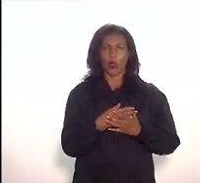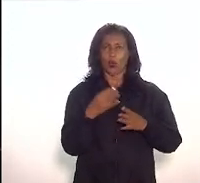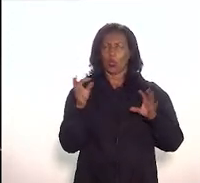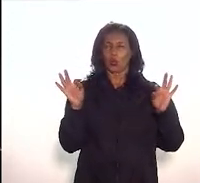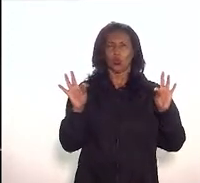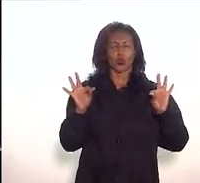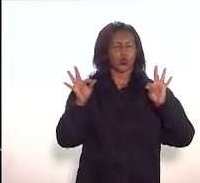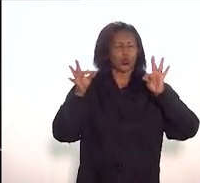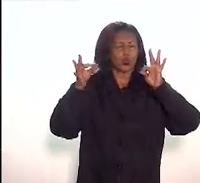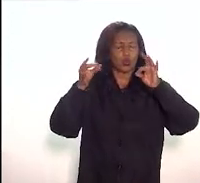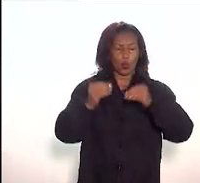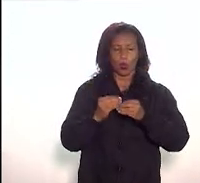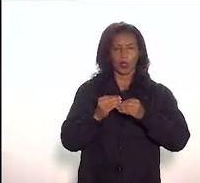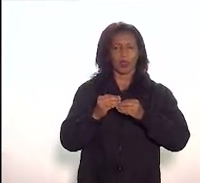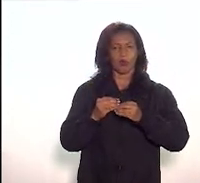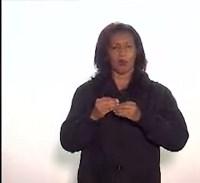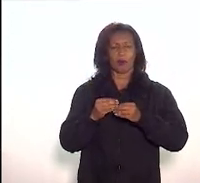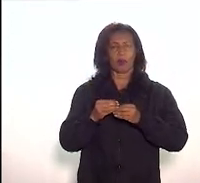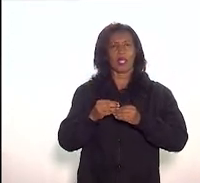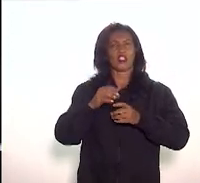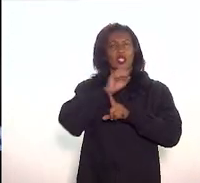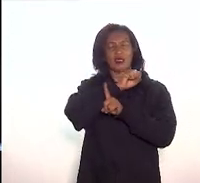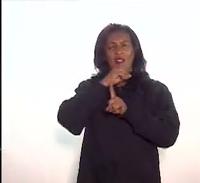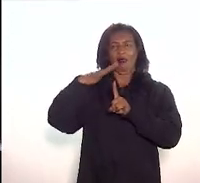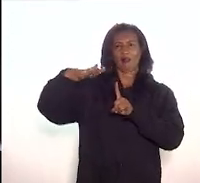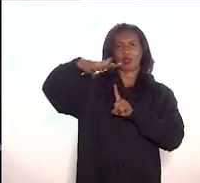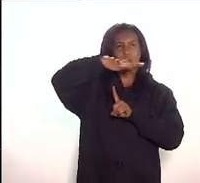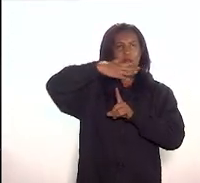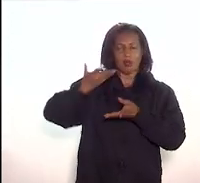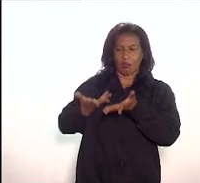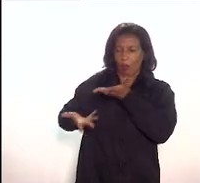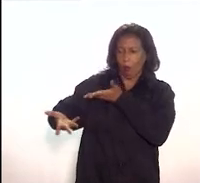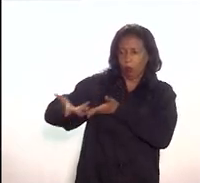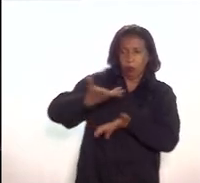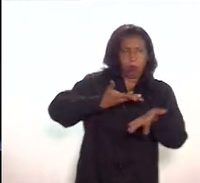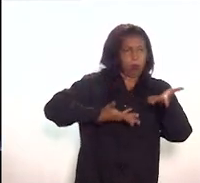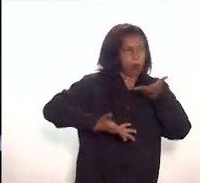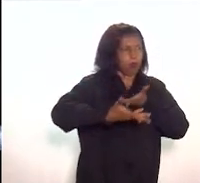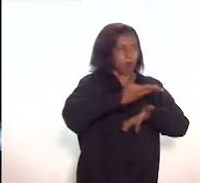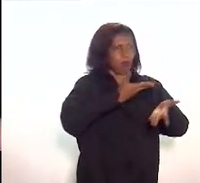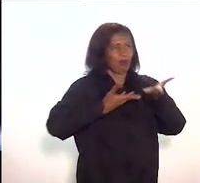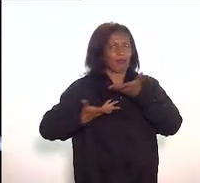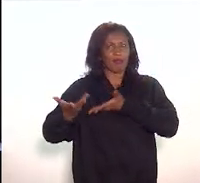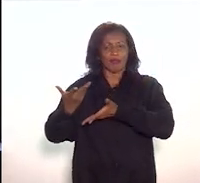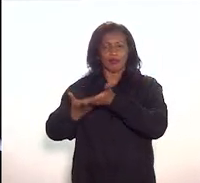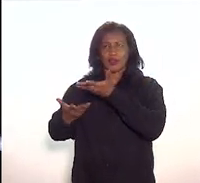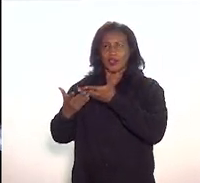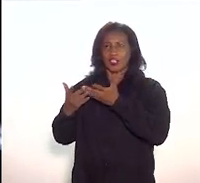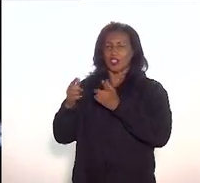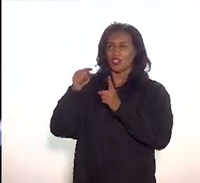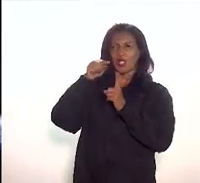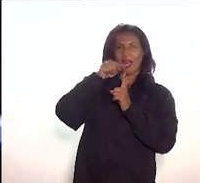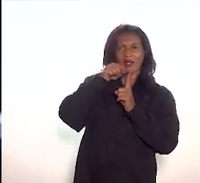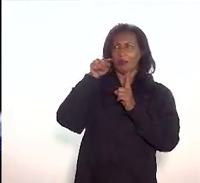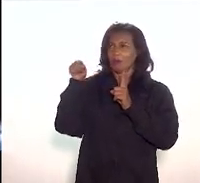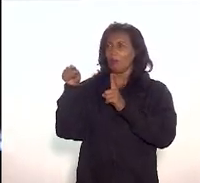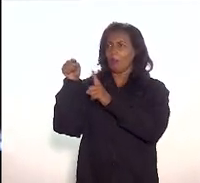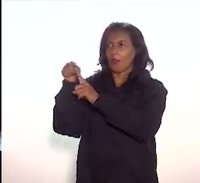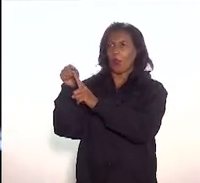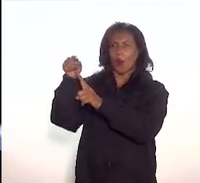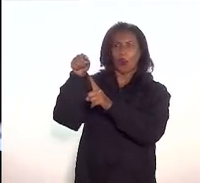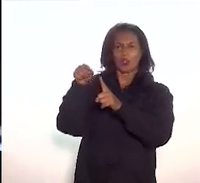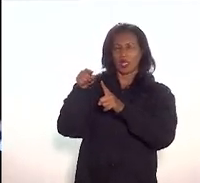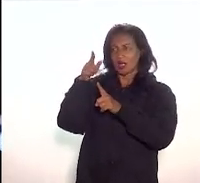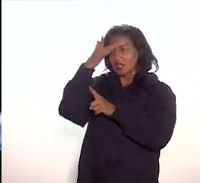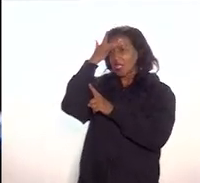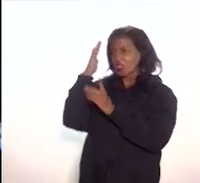horizontalizado, em que a sociedade civil vai estar participando de cada ponta desde o morador